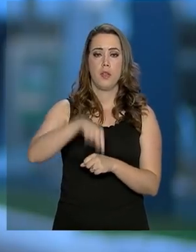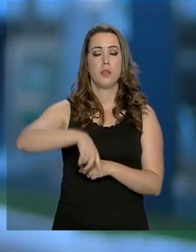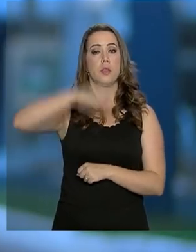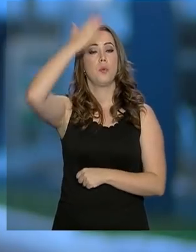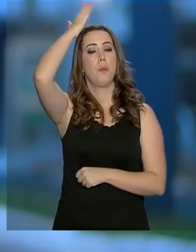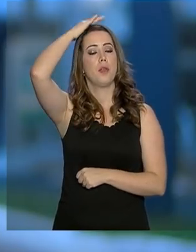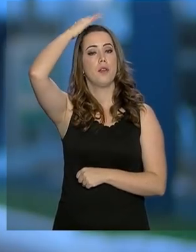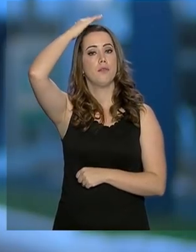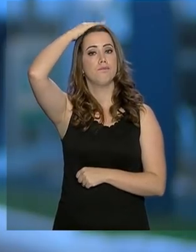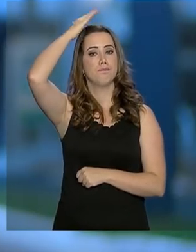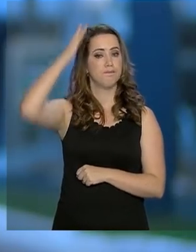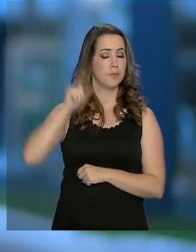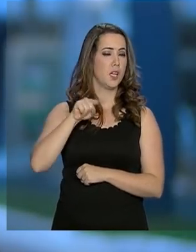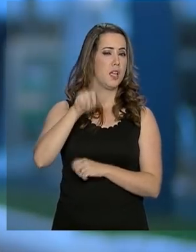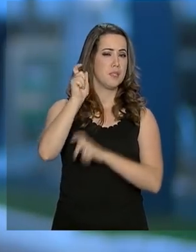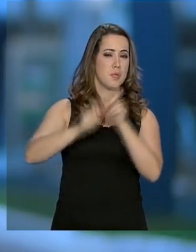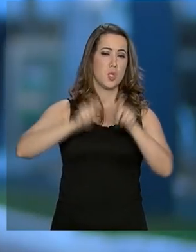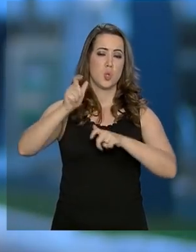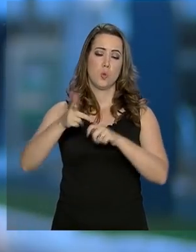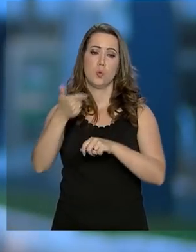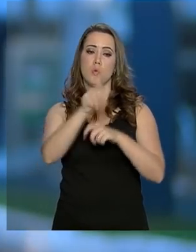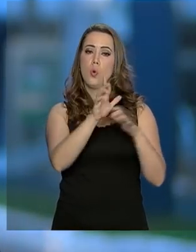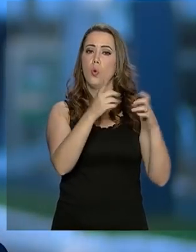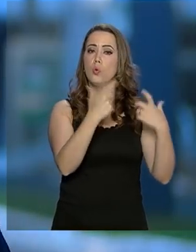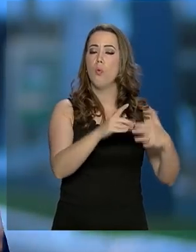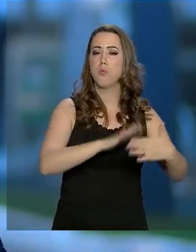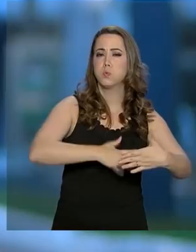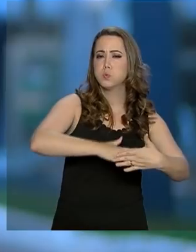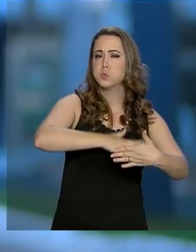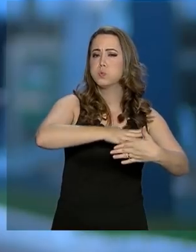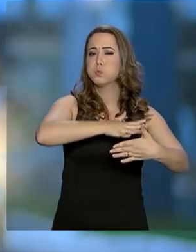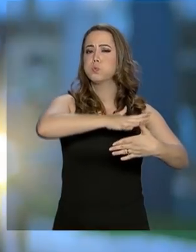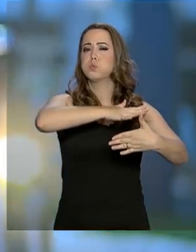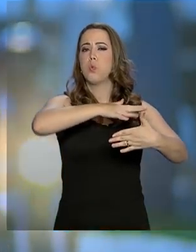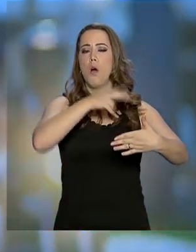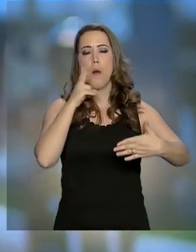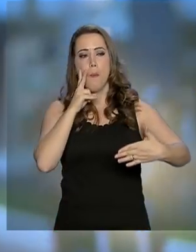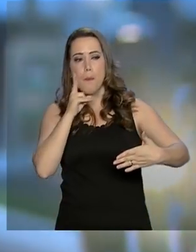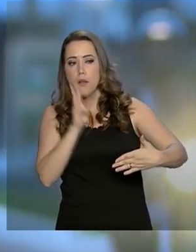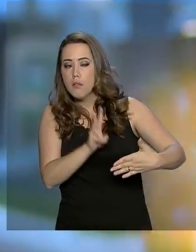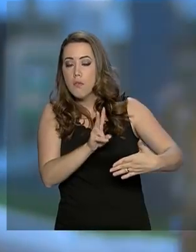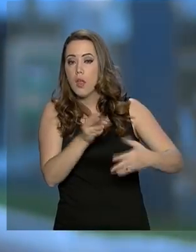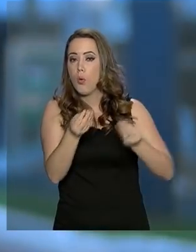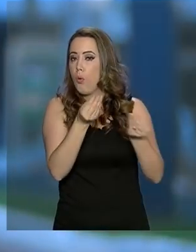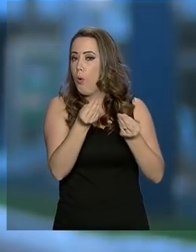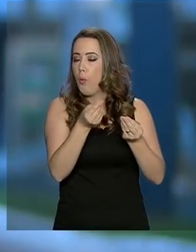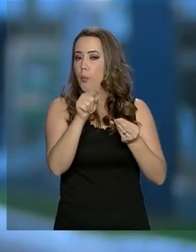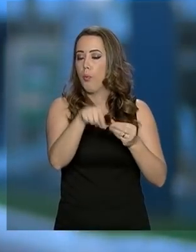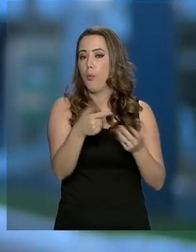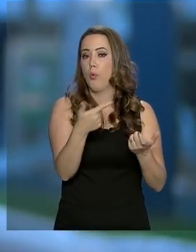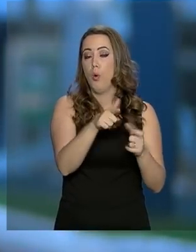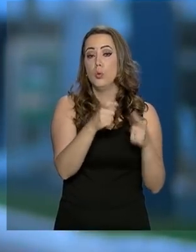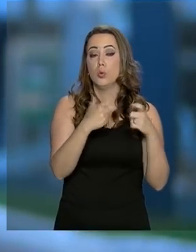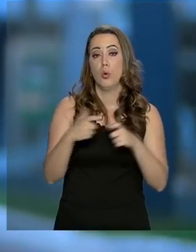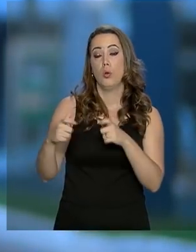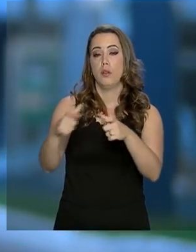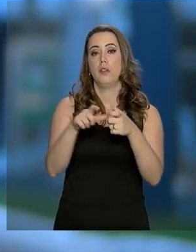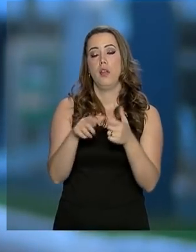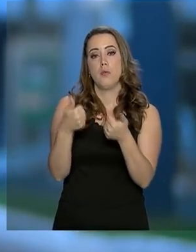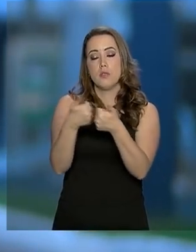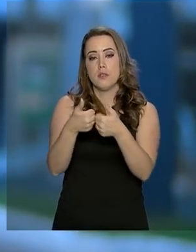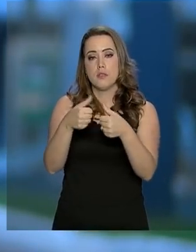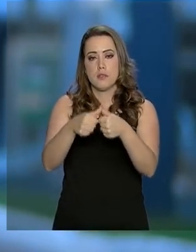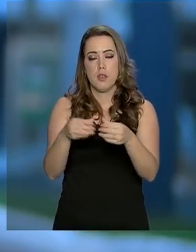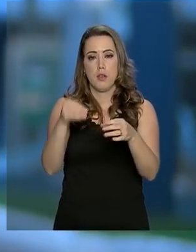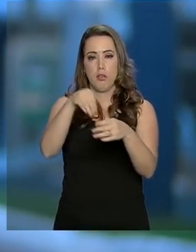Paraná. Esses fiscais foram a uma outra usina e a conhecer a realidade, a estrutura de uma outra barragem que fica